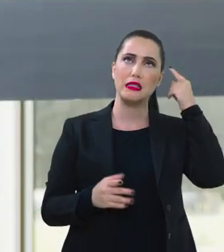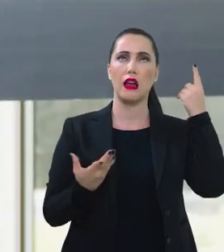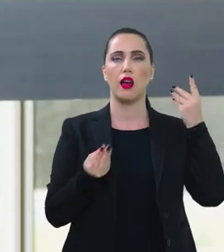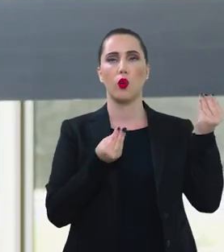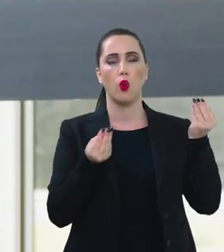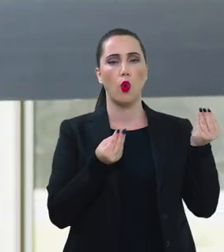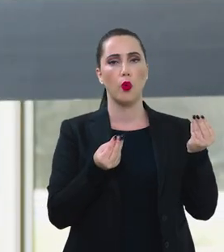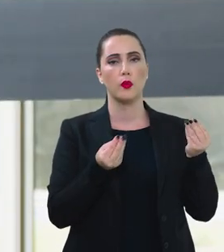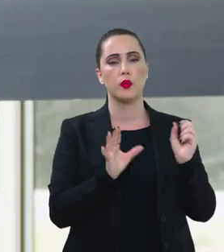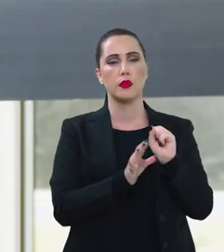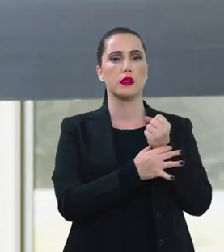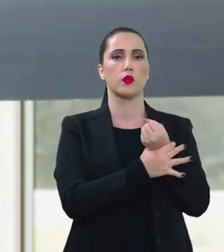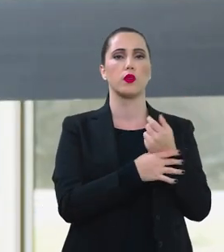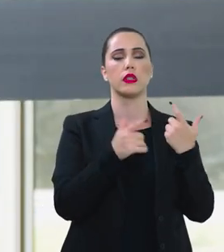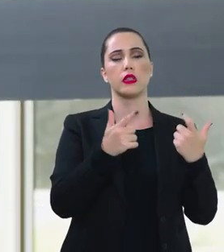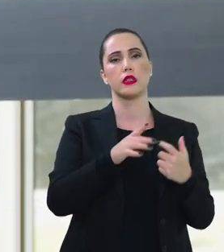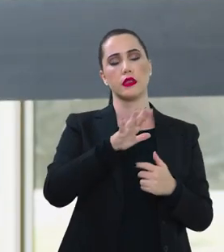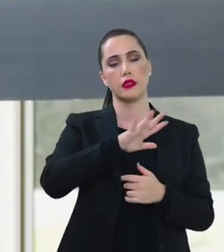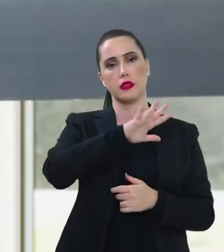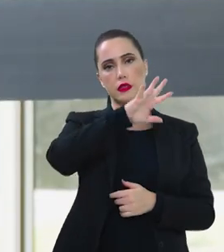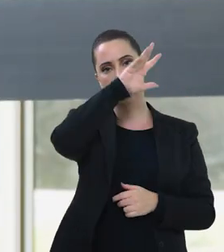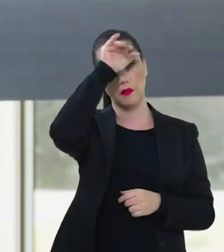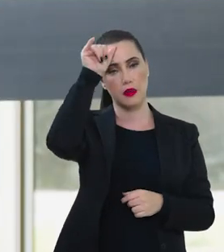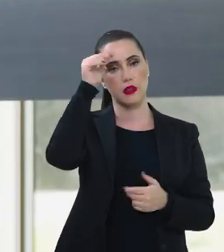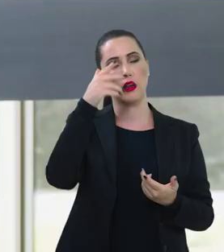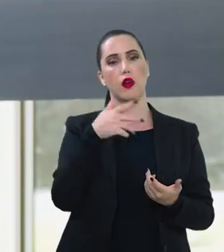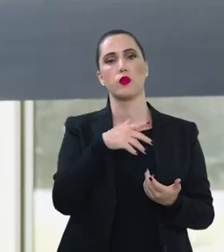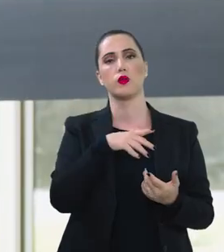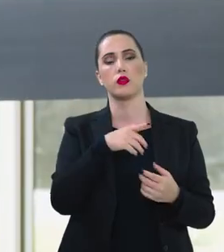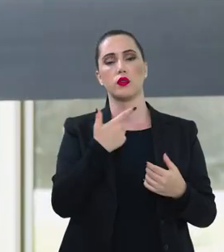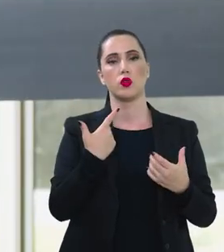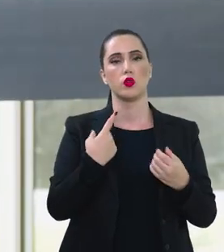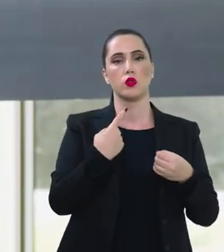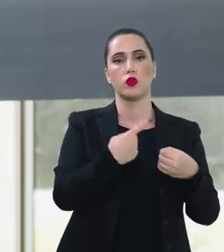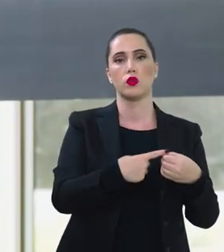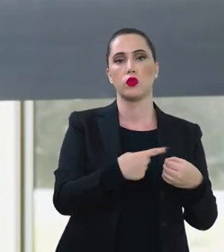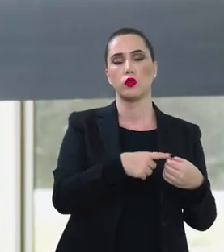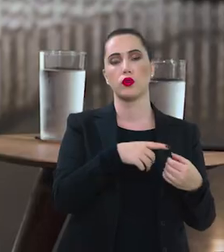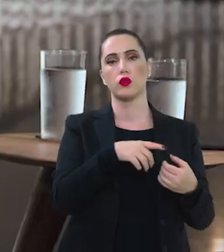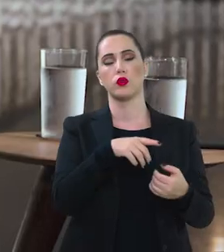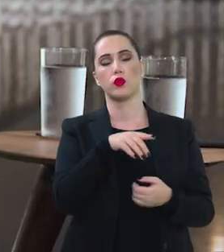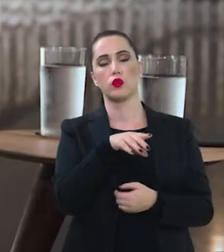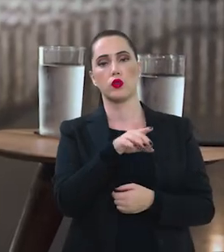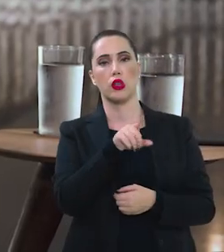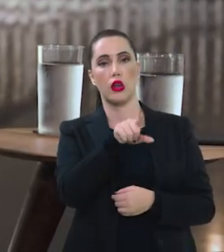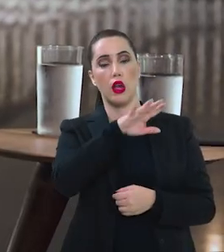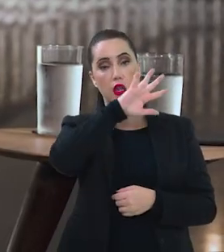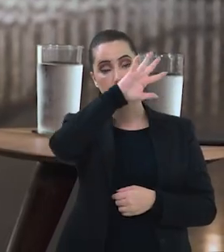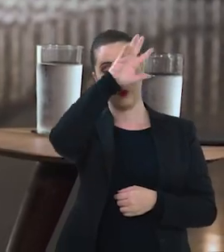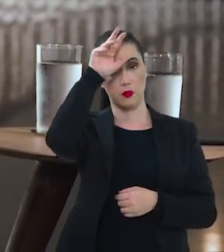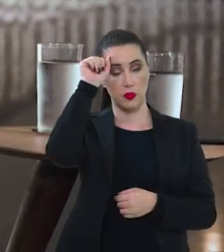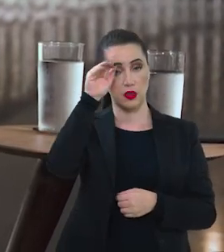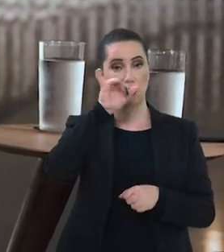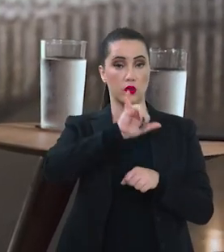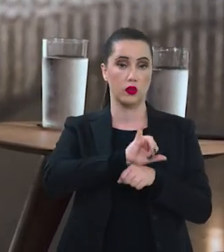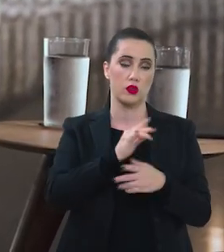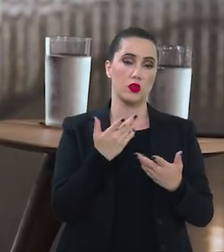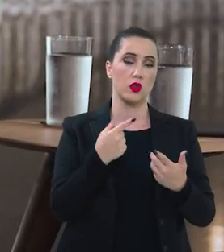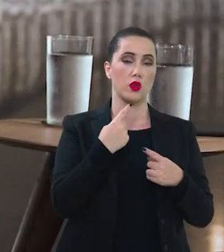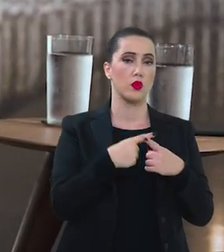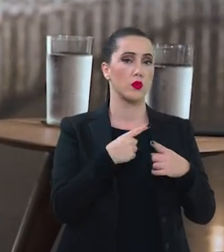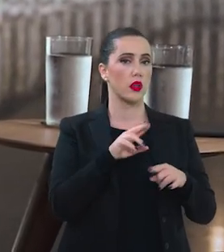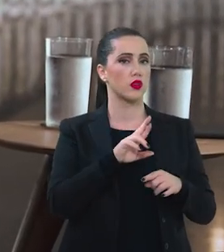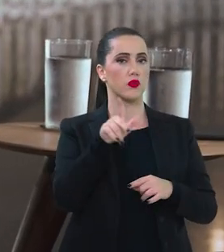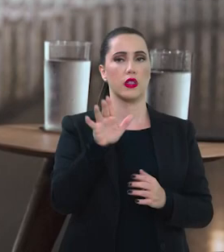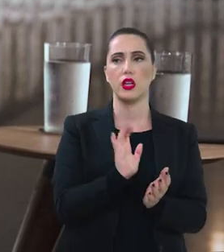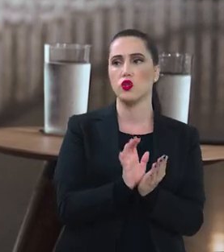pública em Manaus, no Vale do Javari, ou no Vale do Javari lá no Amazonas, que